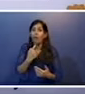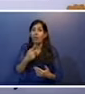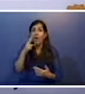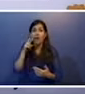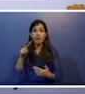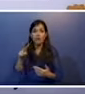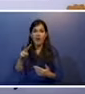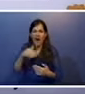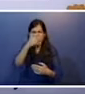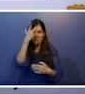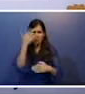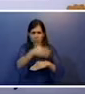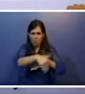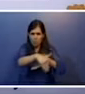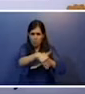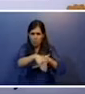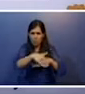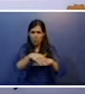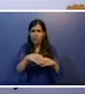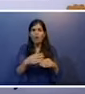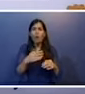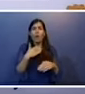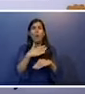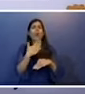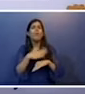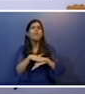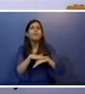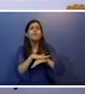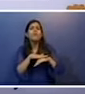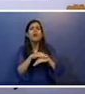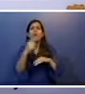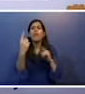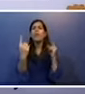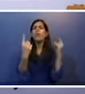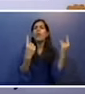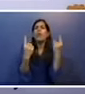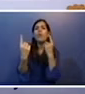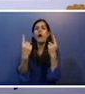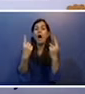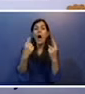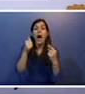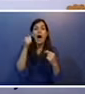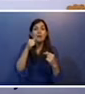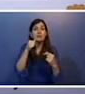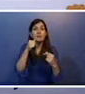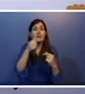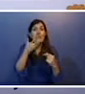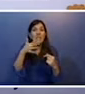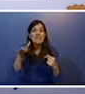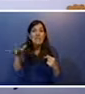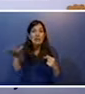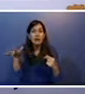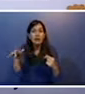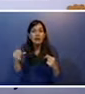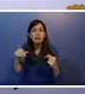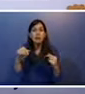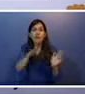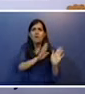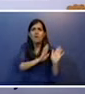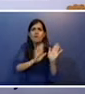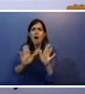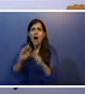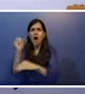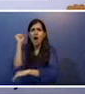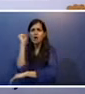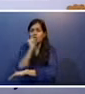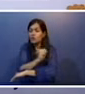da rua conversam de uma porta à outra. As crianças de pijama acodem à janela. Vão tudo para a